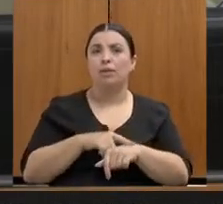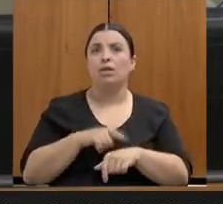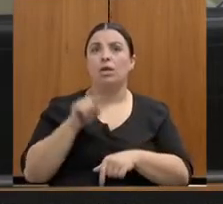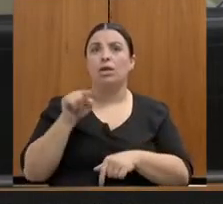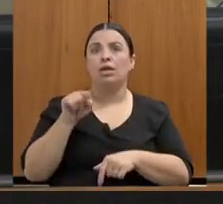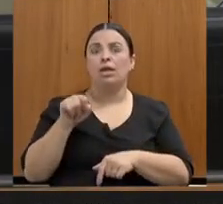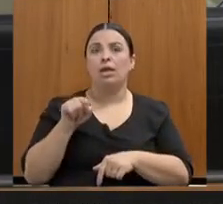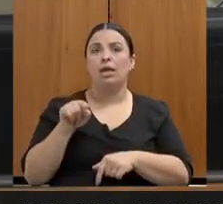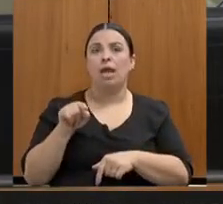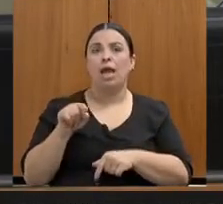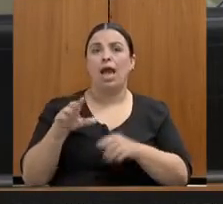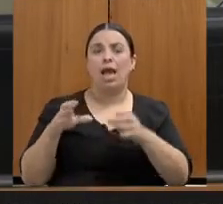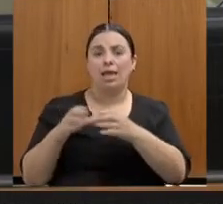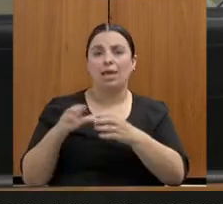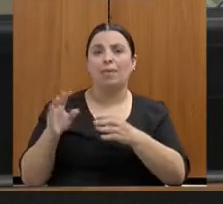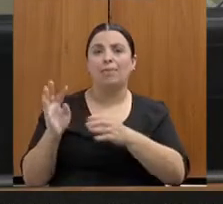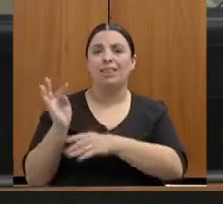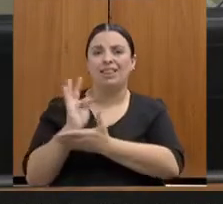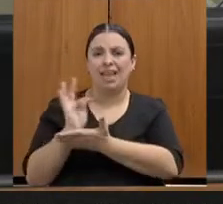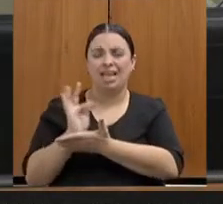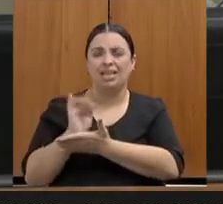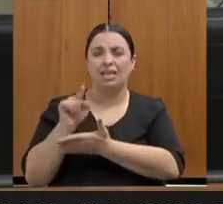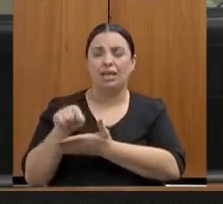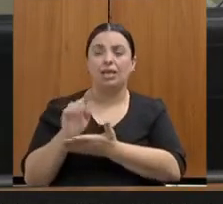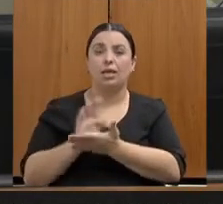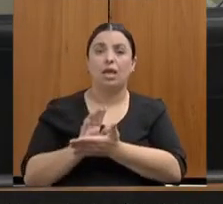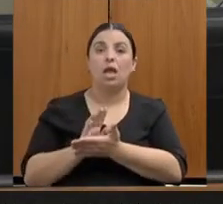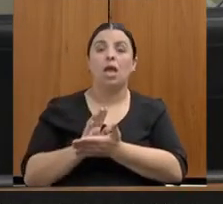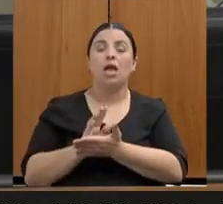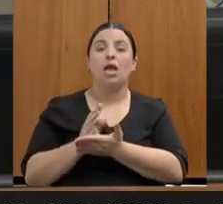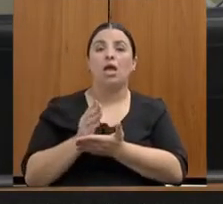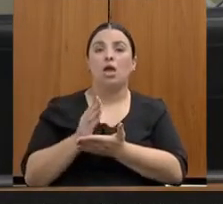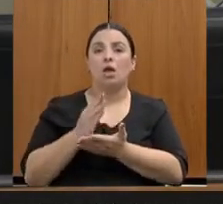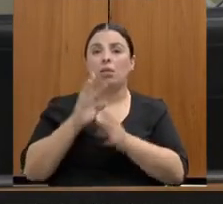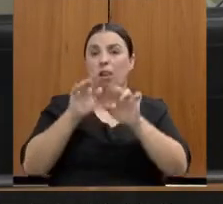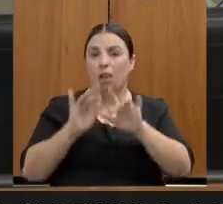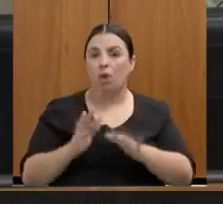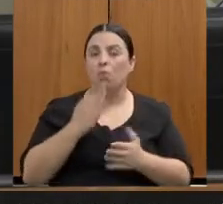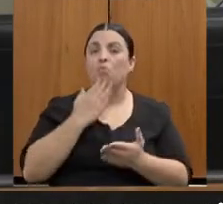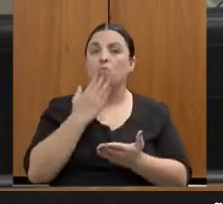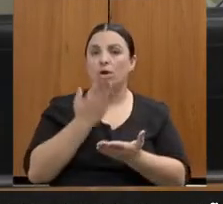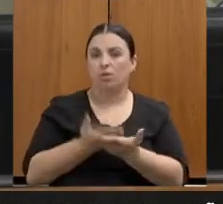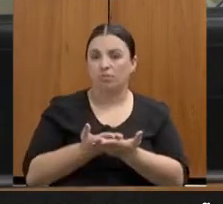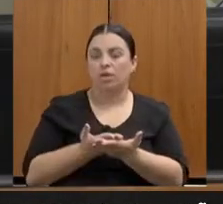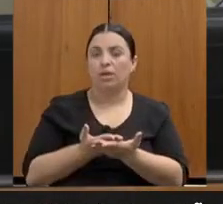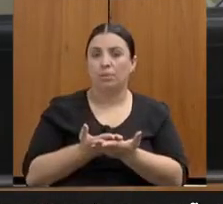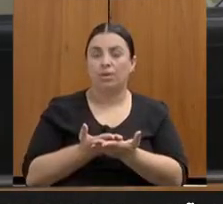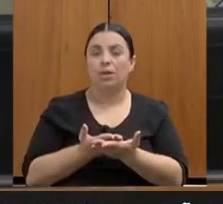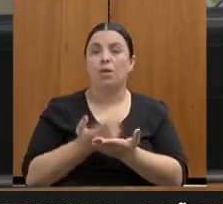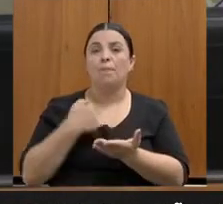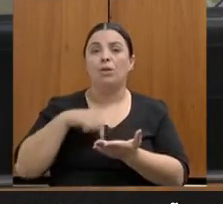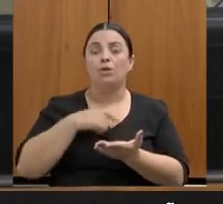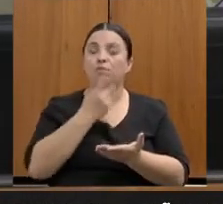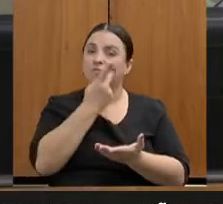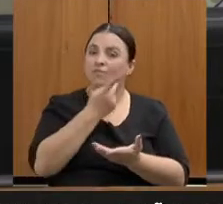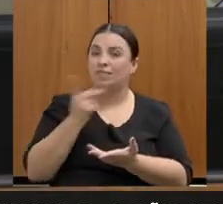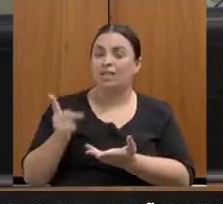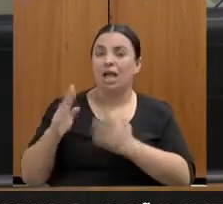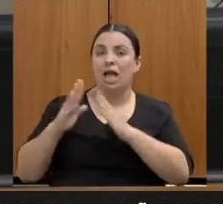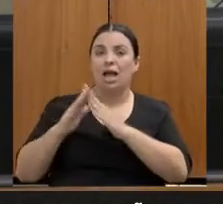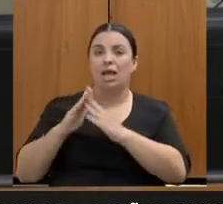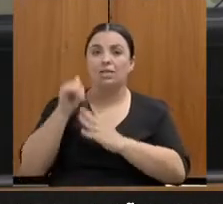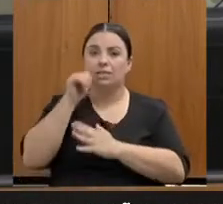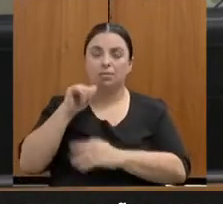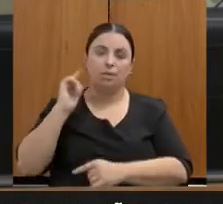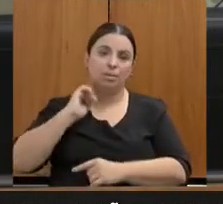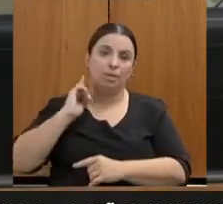um requerimento para realizarmos a visita técnica à Casa da Mulher Mineira para conhecermos as instalações e dialogarmos